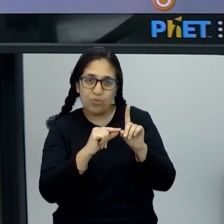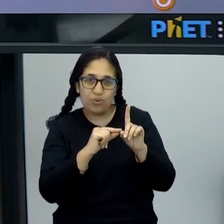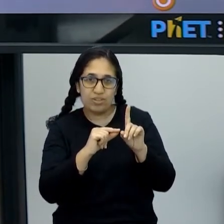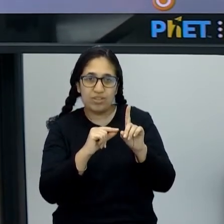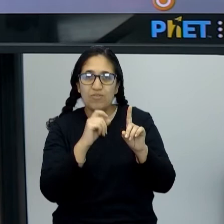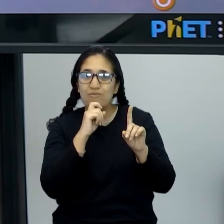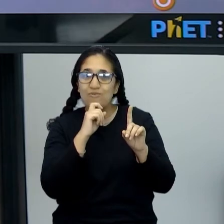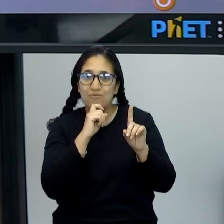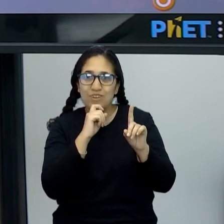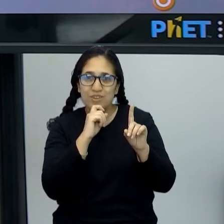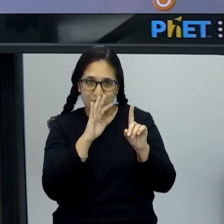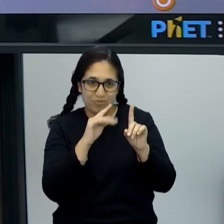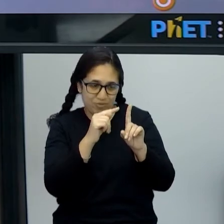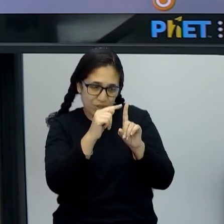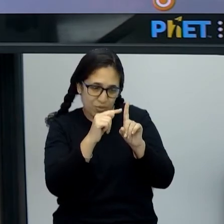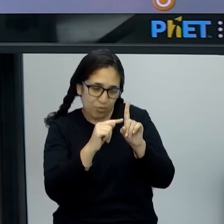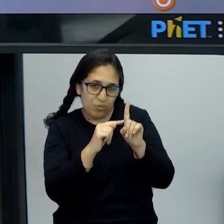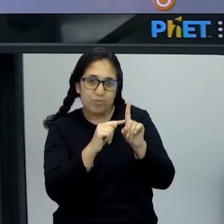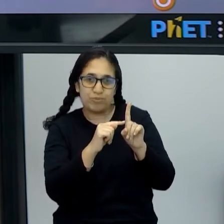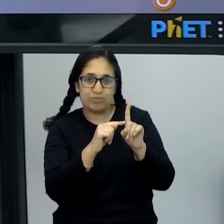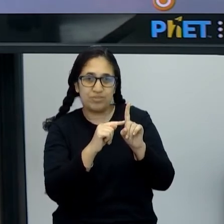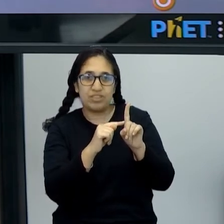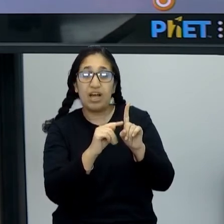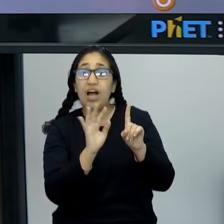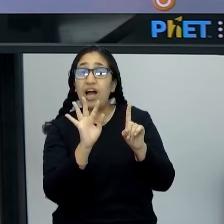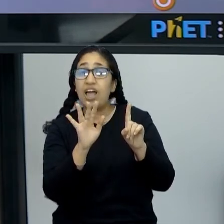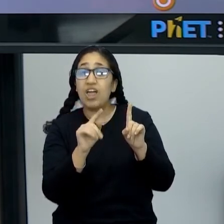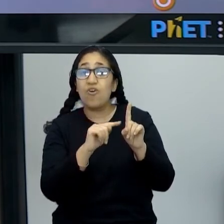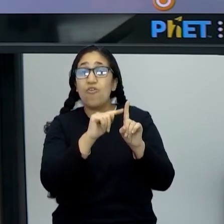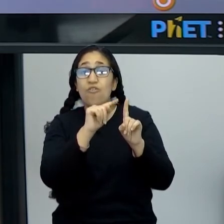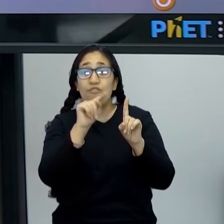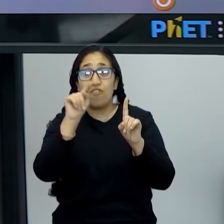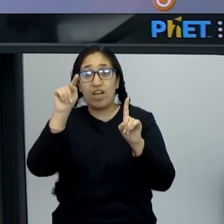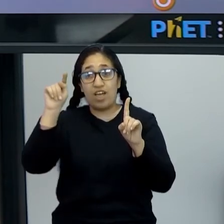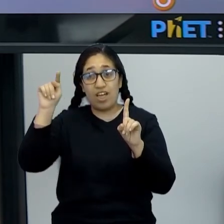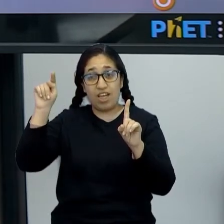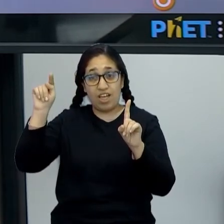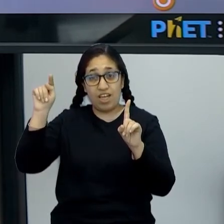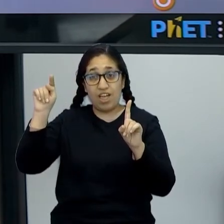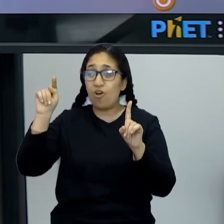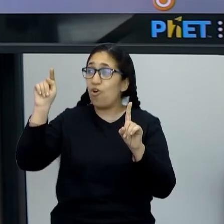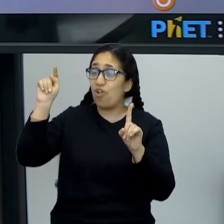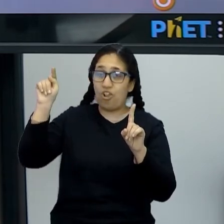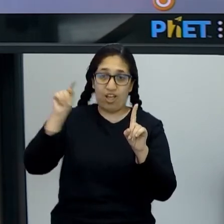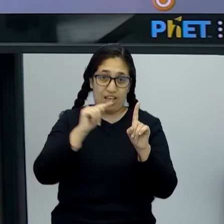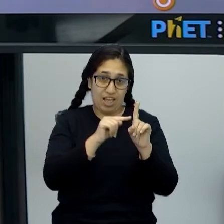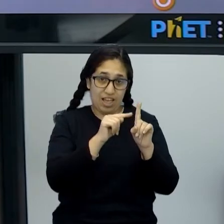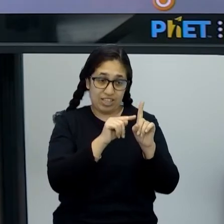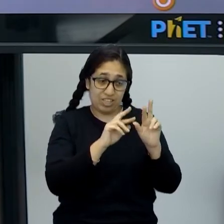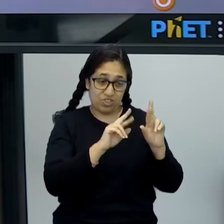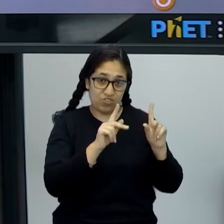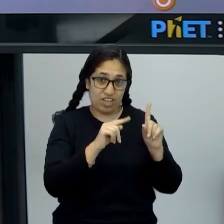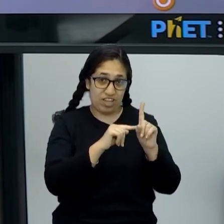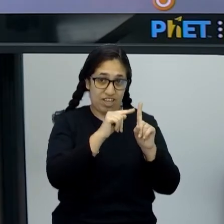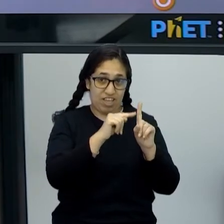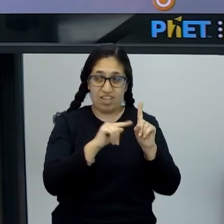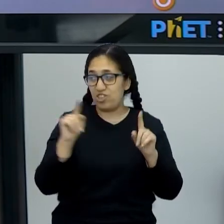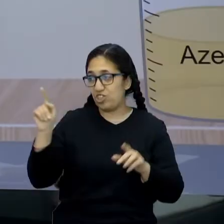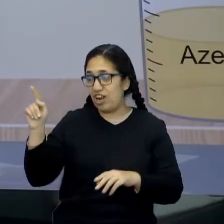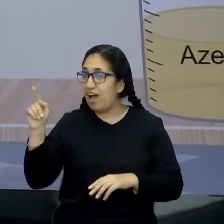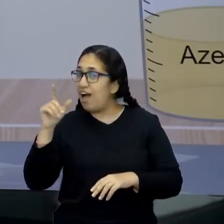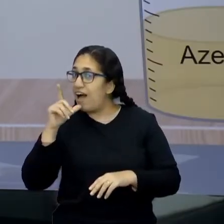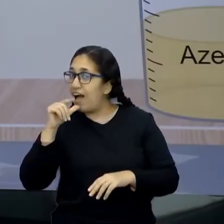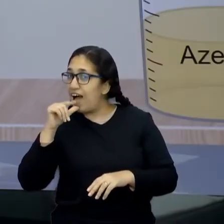que ele tá frio. Opa, encostei aqui. E aí eu vou pegar esse ferro, que tá com uma temperatura diferente do que tá na água lá, ó. Pode olhar que